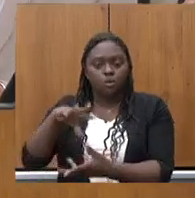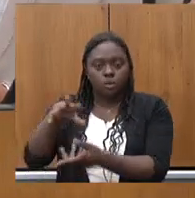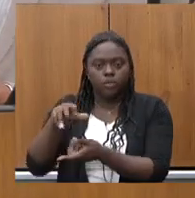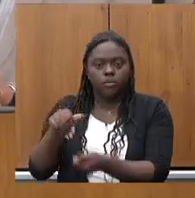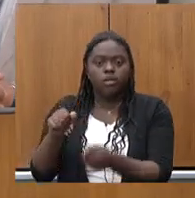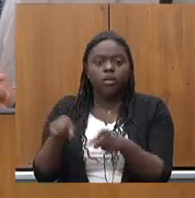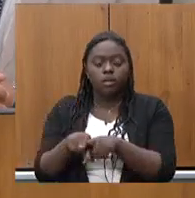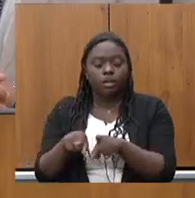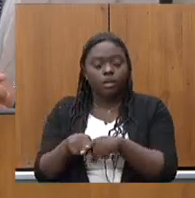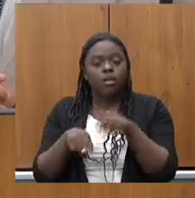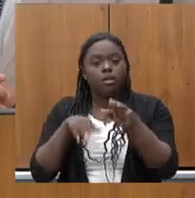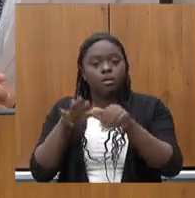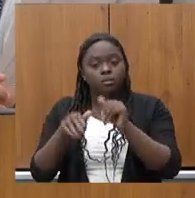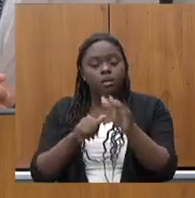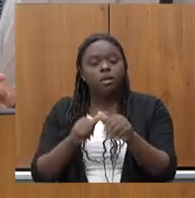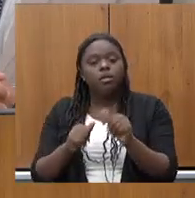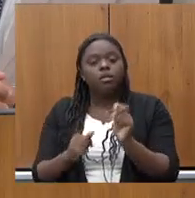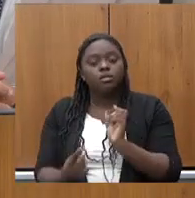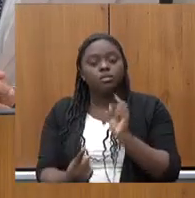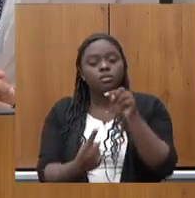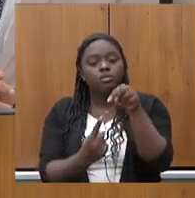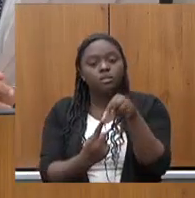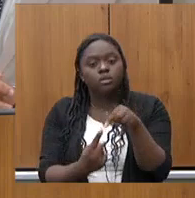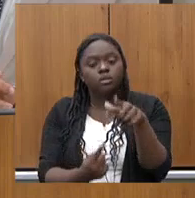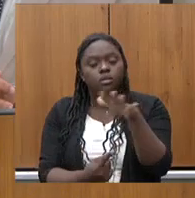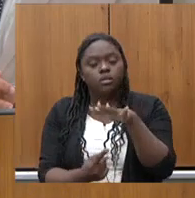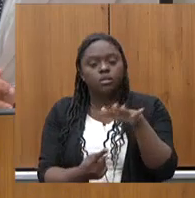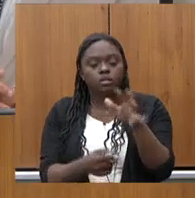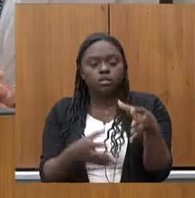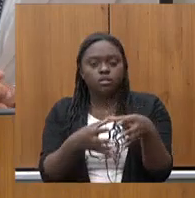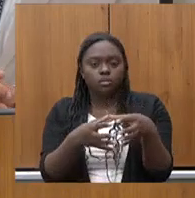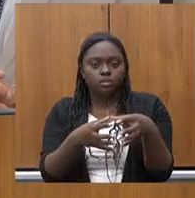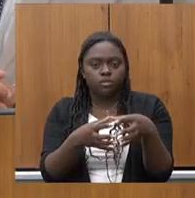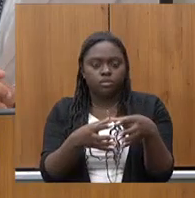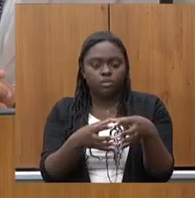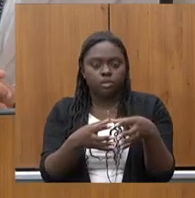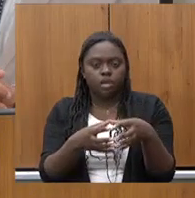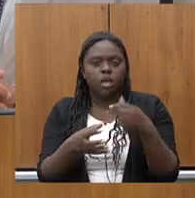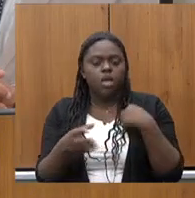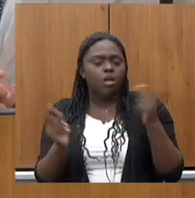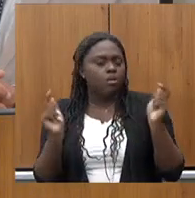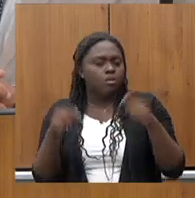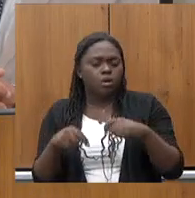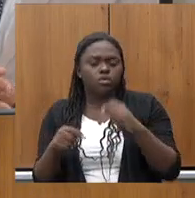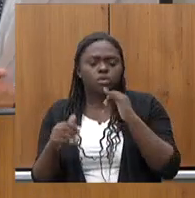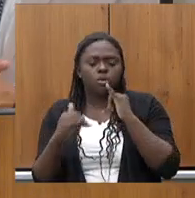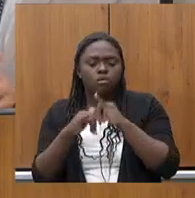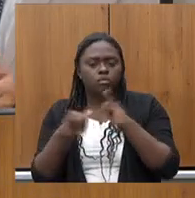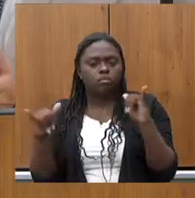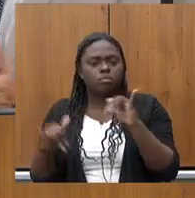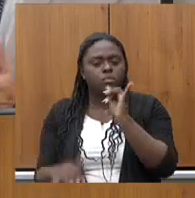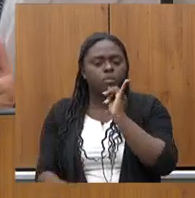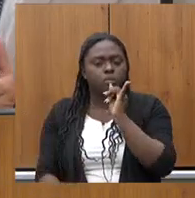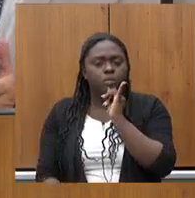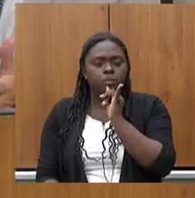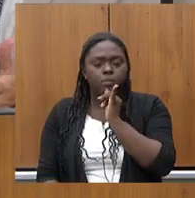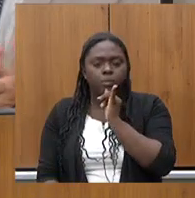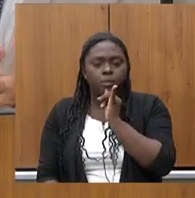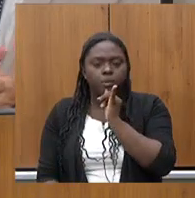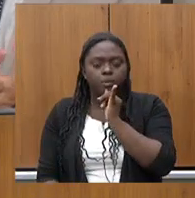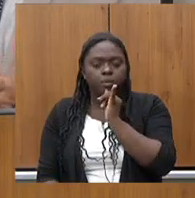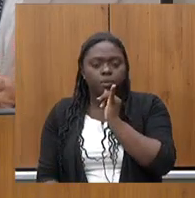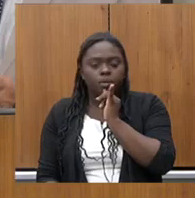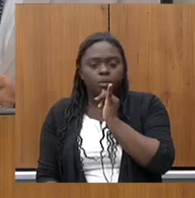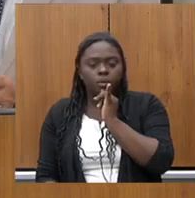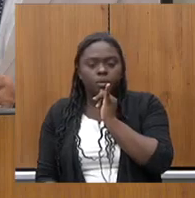também chamadas mais voltadas para o setor produtivo eu posso citar aqui por exemplo o